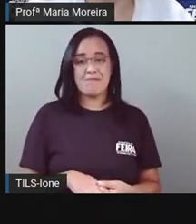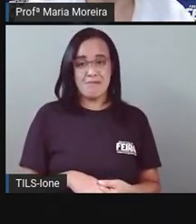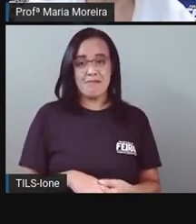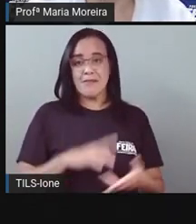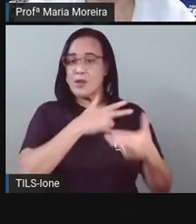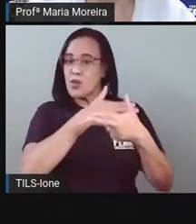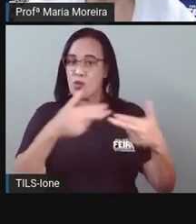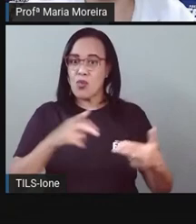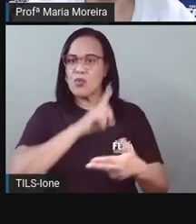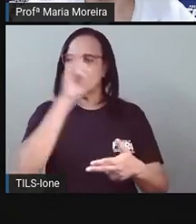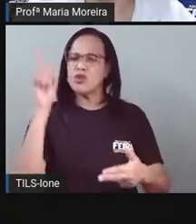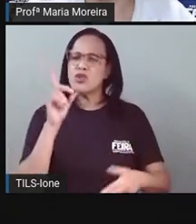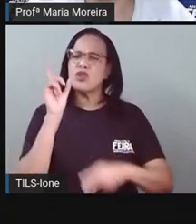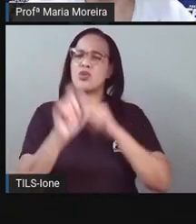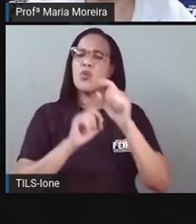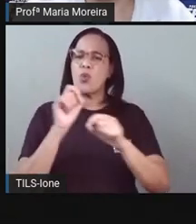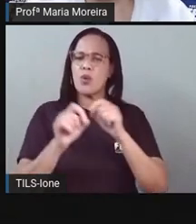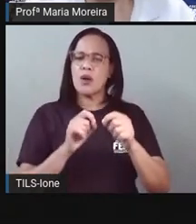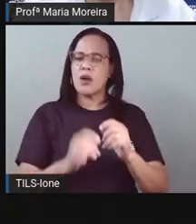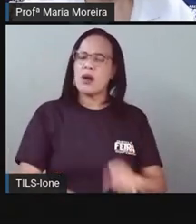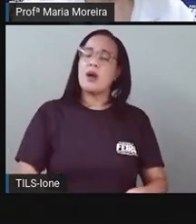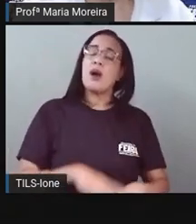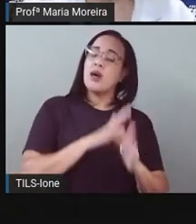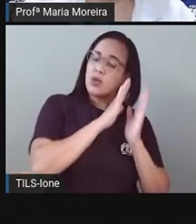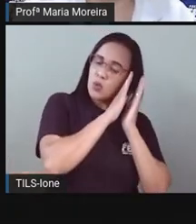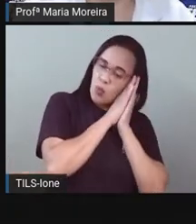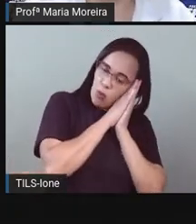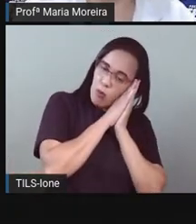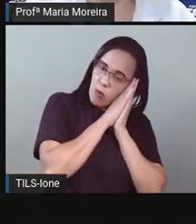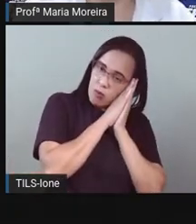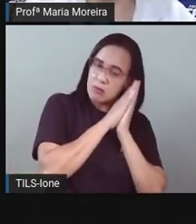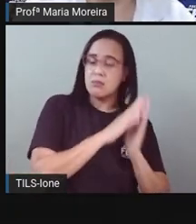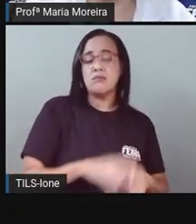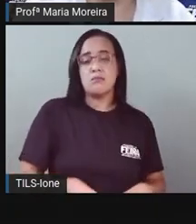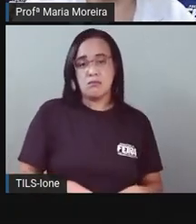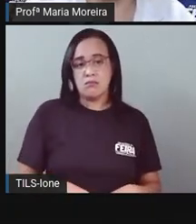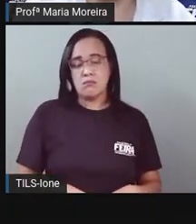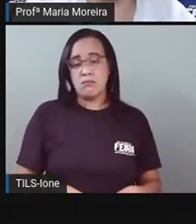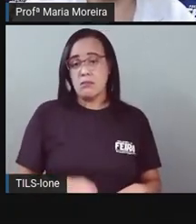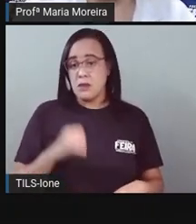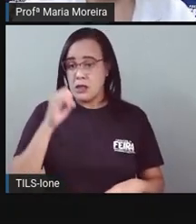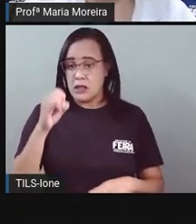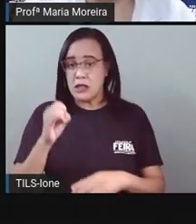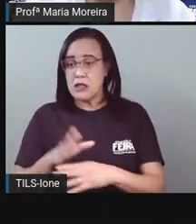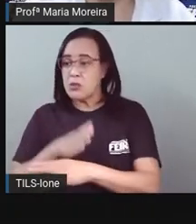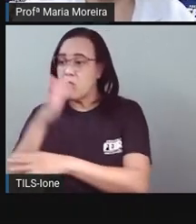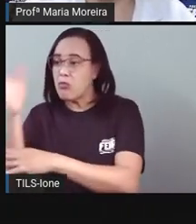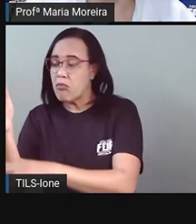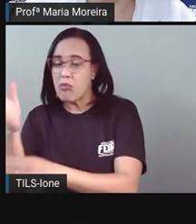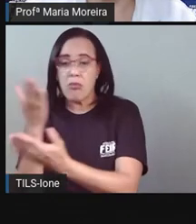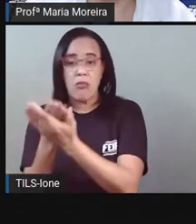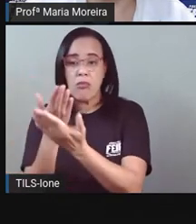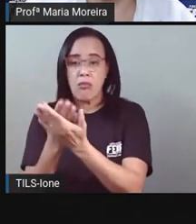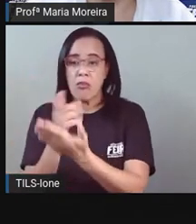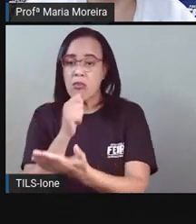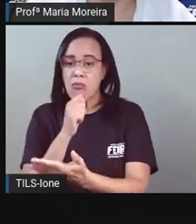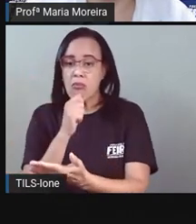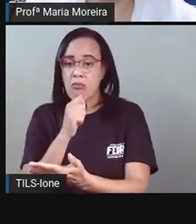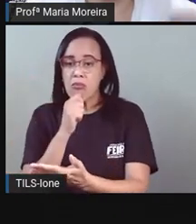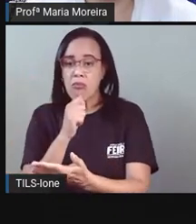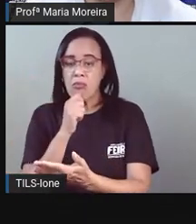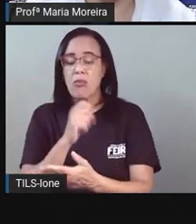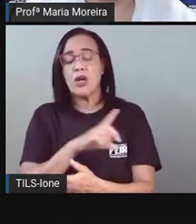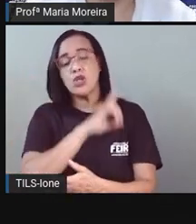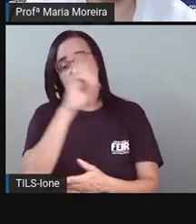vendo? E aí ela dormiu E se você Não for na escola, pai? Vai ser dia do mesmo jeito